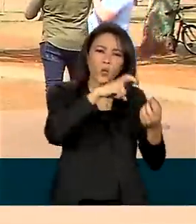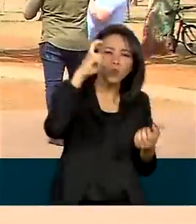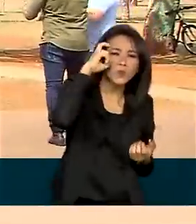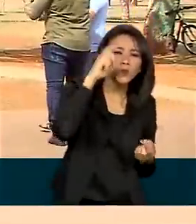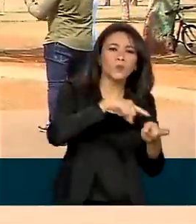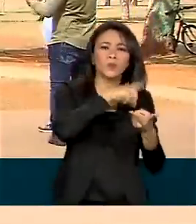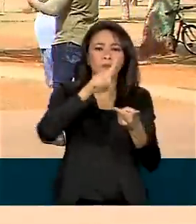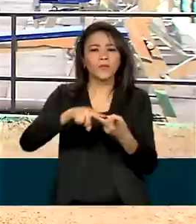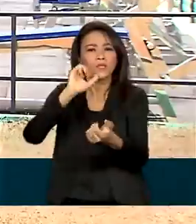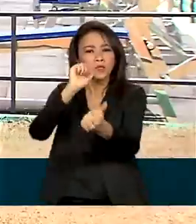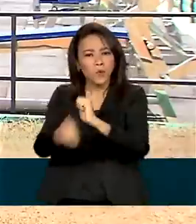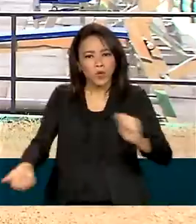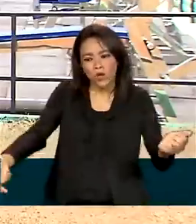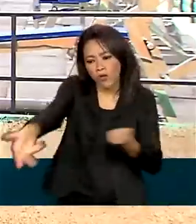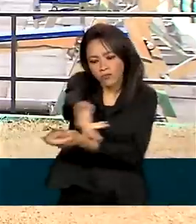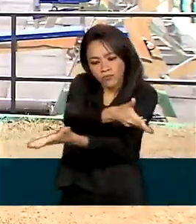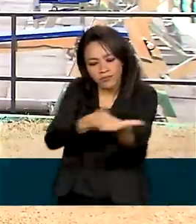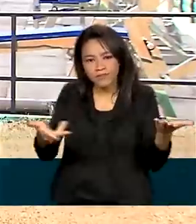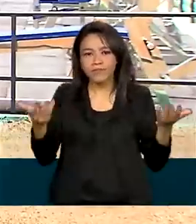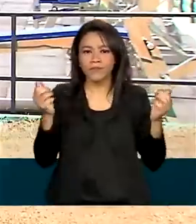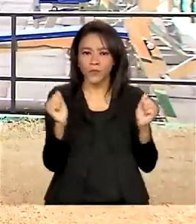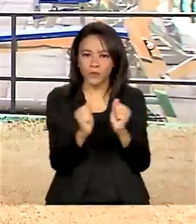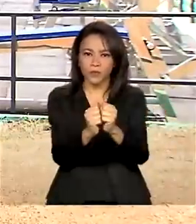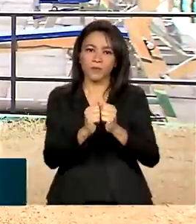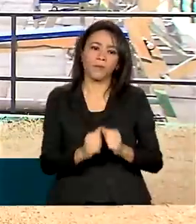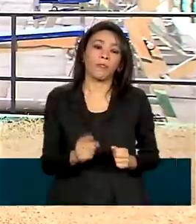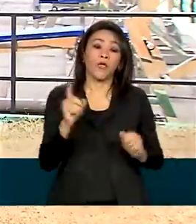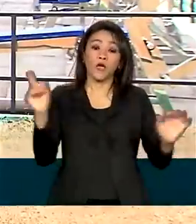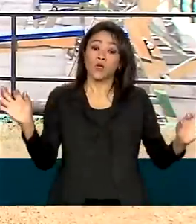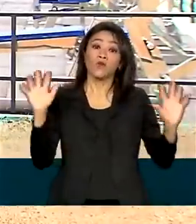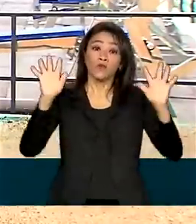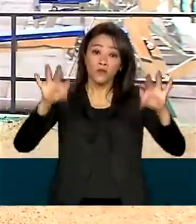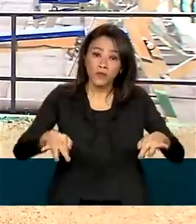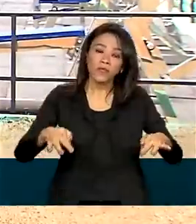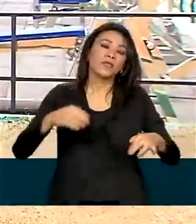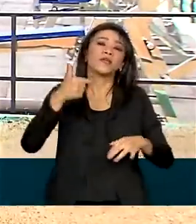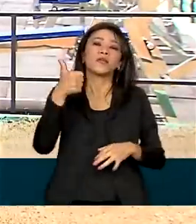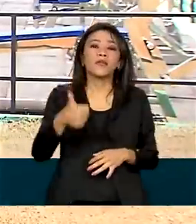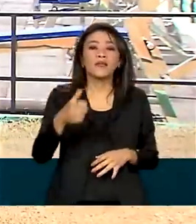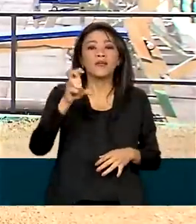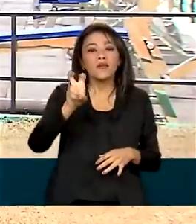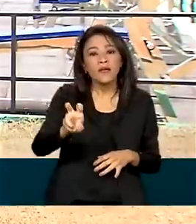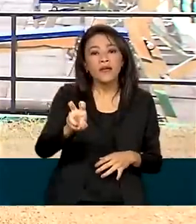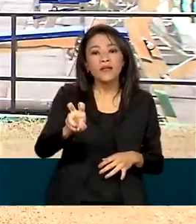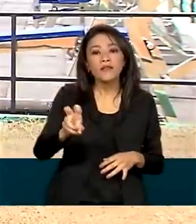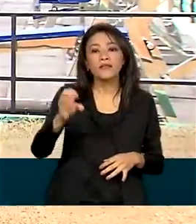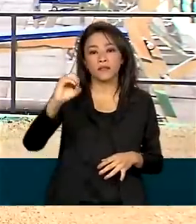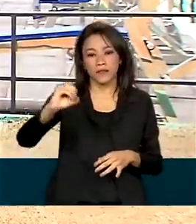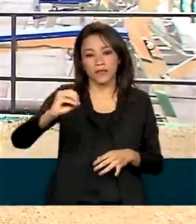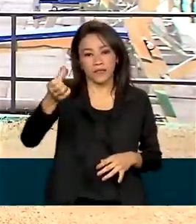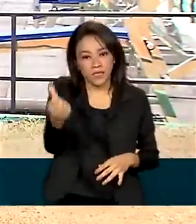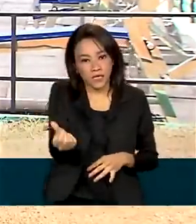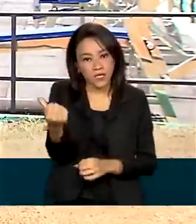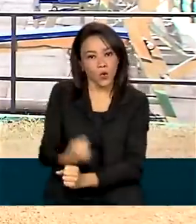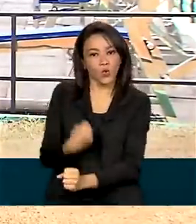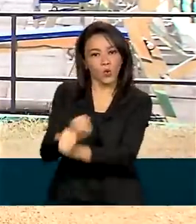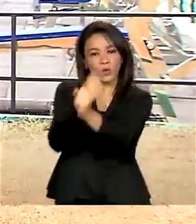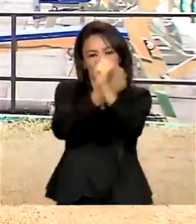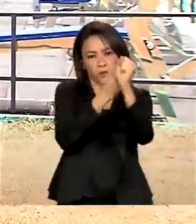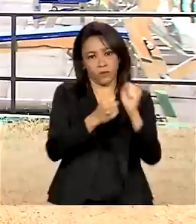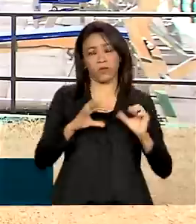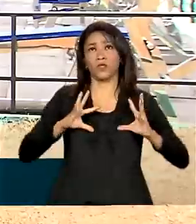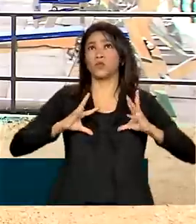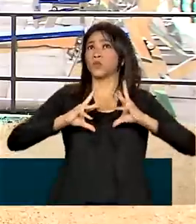esportivas. No total, foram concluídas 506 obras de infraestrutura esportiva em todo o país.